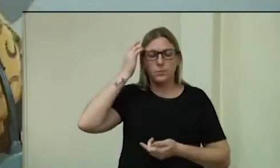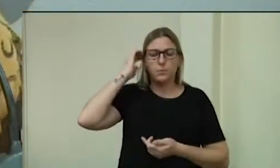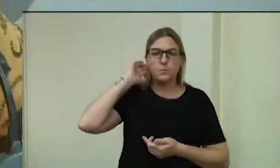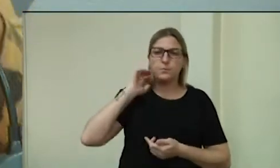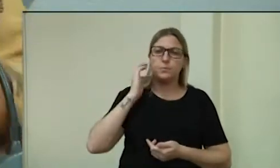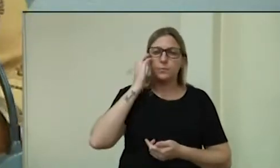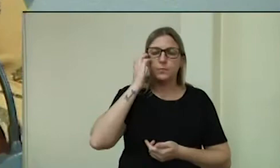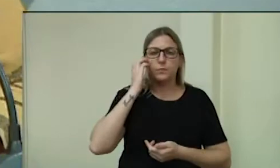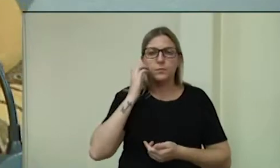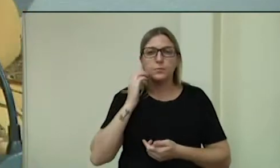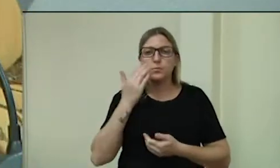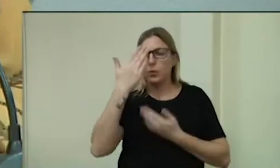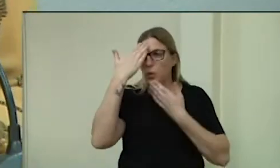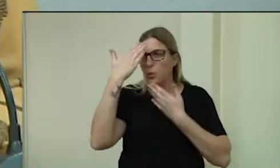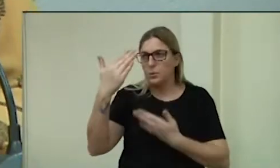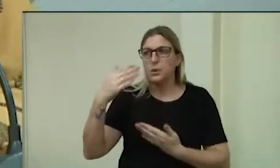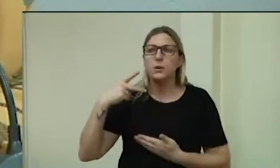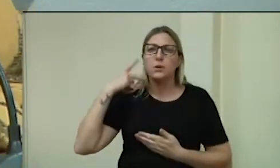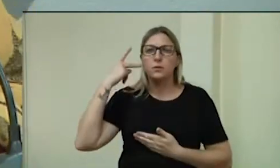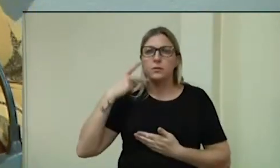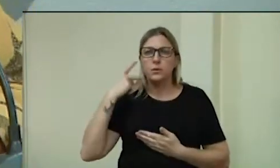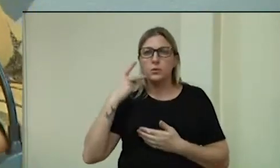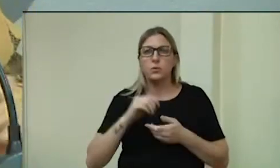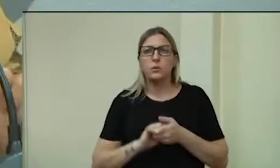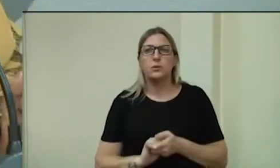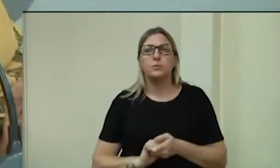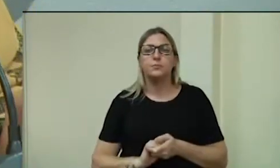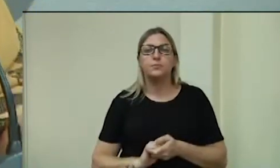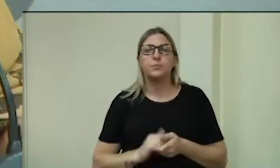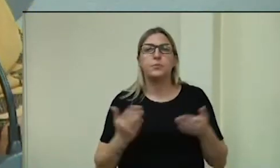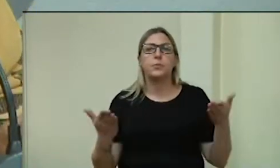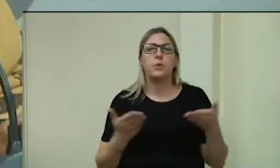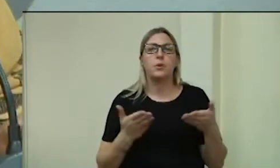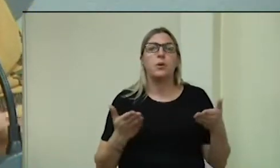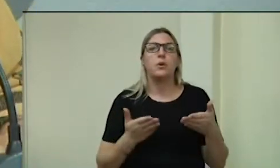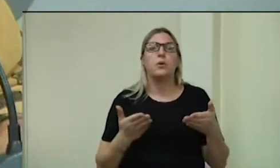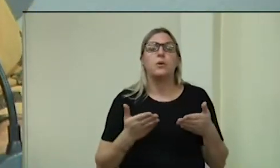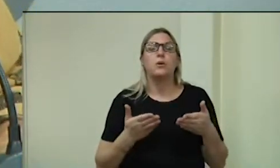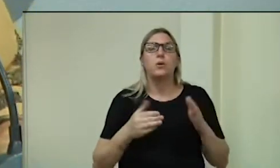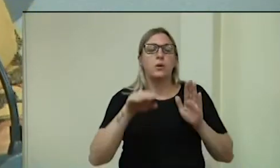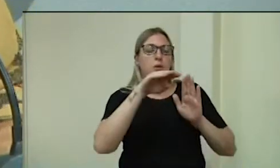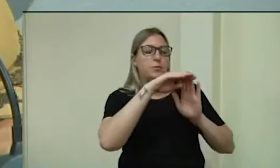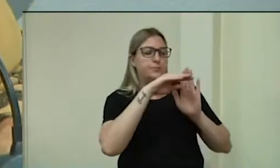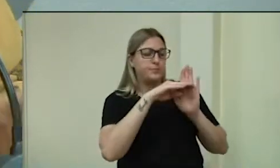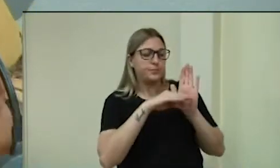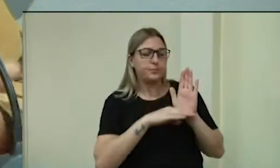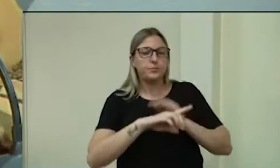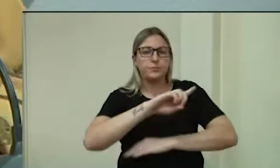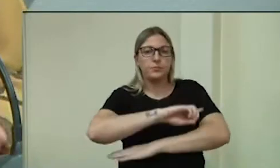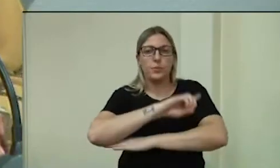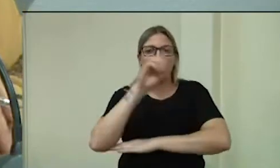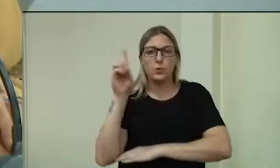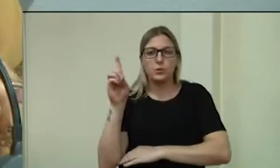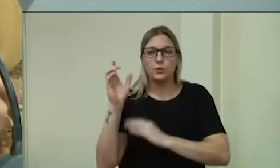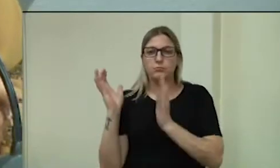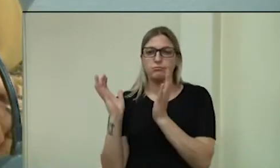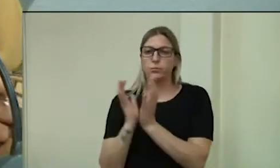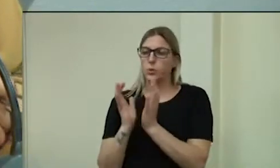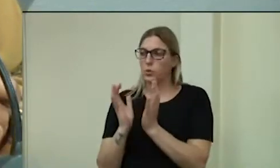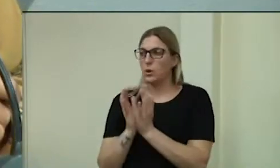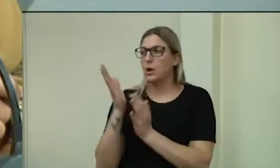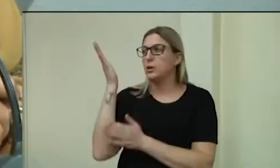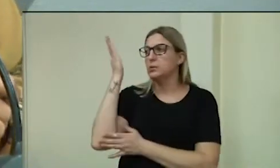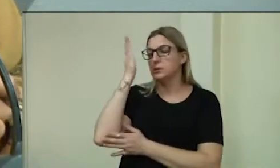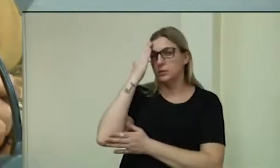Muito obrigada, vereadora. Passamos, então, agora à ordem do dia. Como os nobres colegas